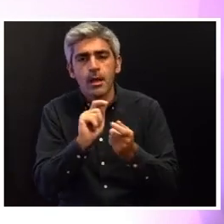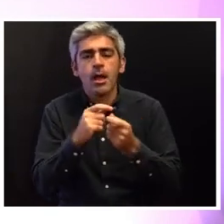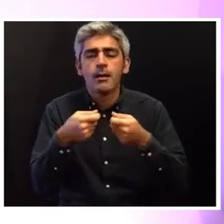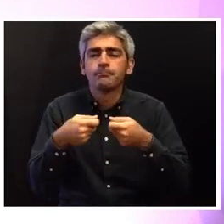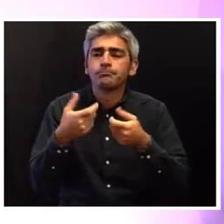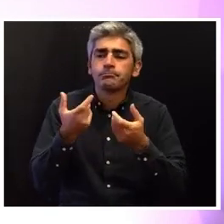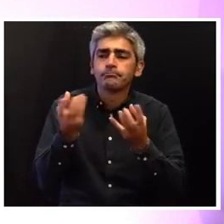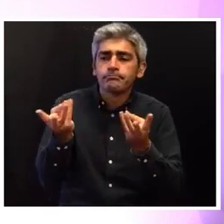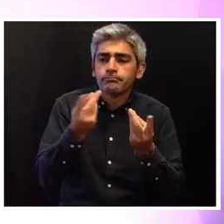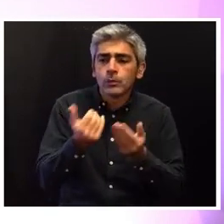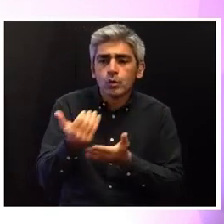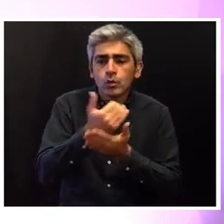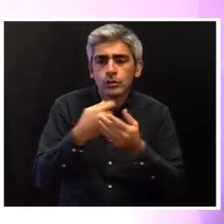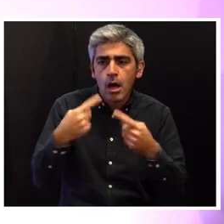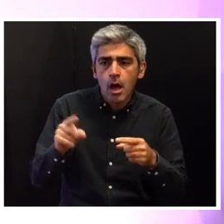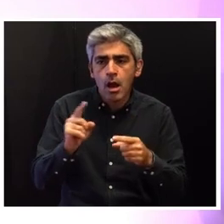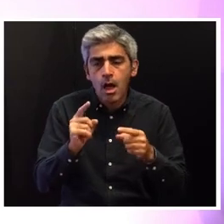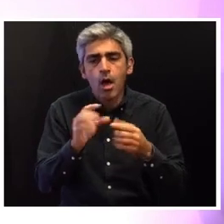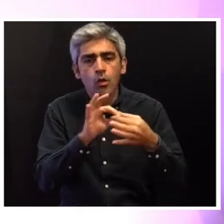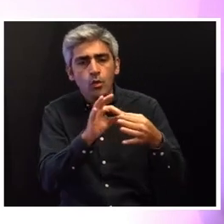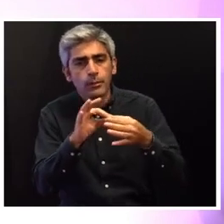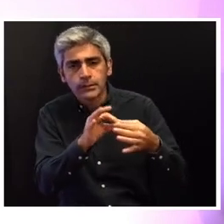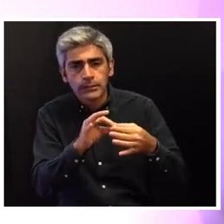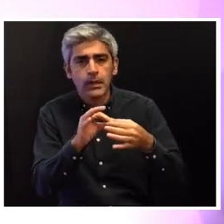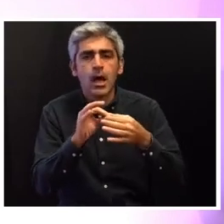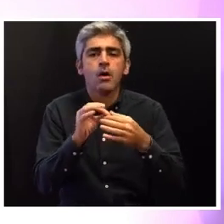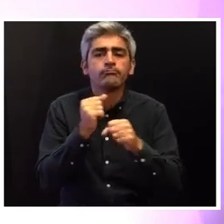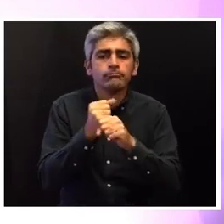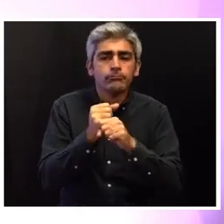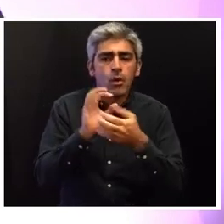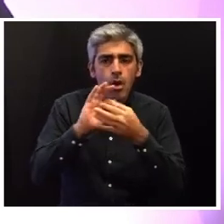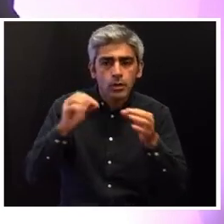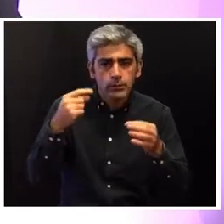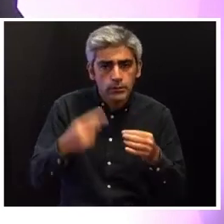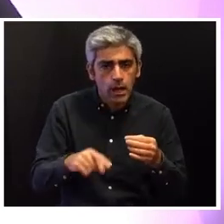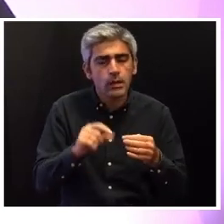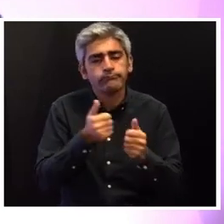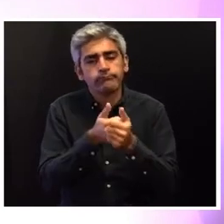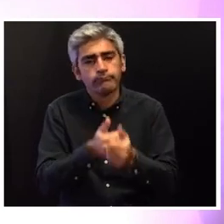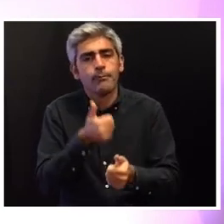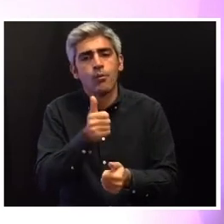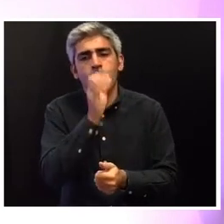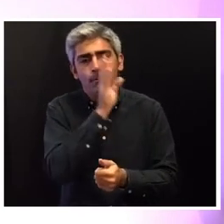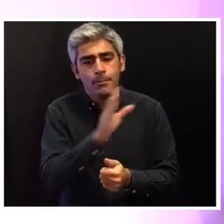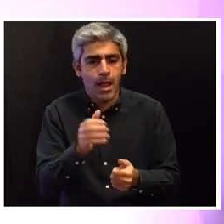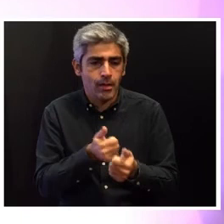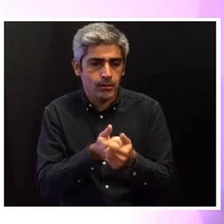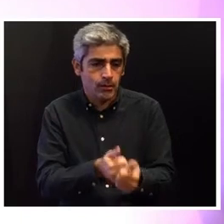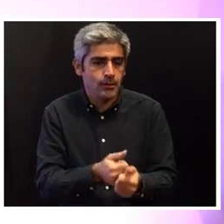cooperação, coordenação e coerência das intervenções, de cumprimento das boas práticas